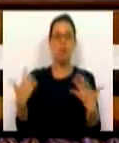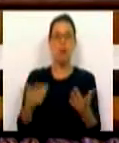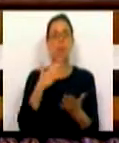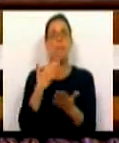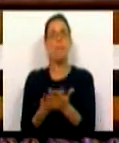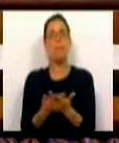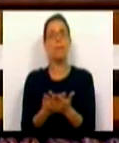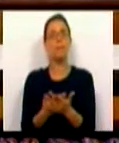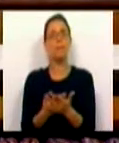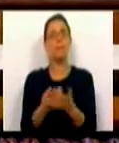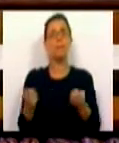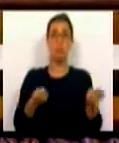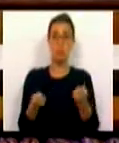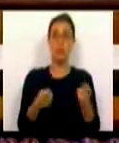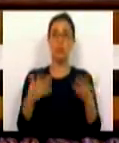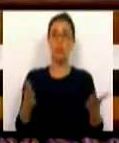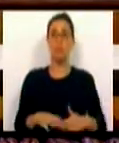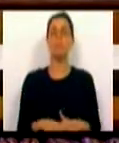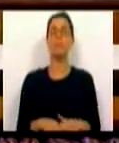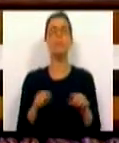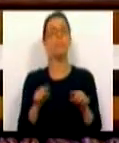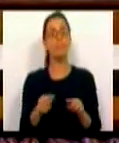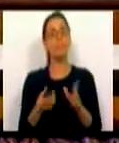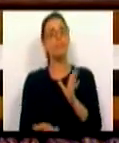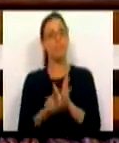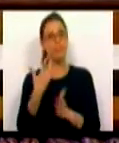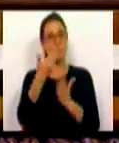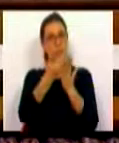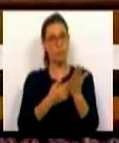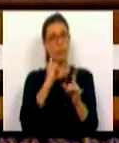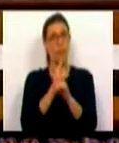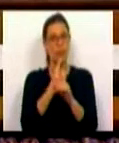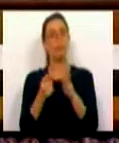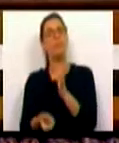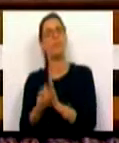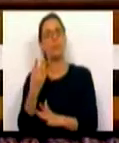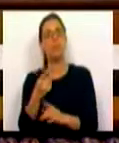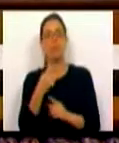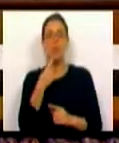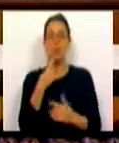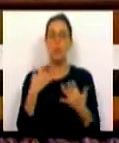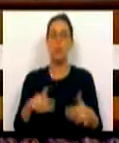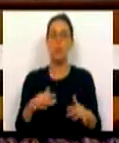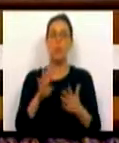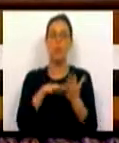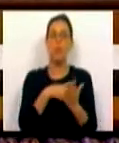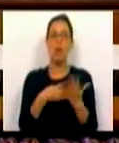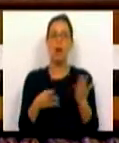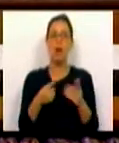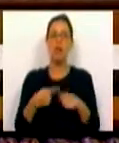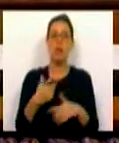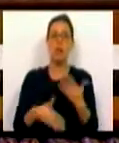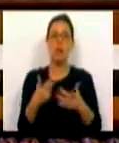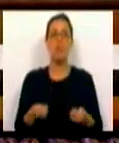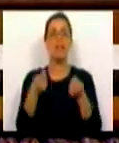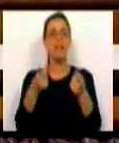a torná-la gerível. Para isso, criámos o diploma respectivo, criámos um generoso quadro de estímulos